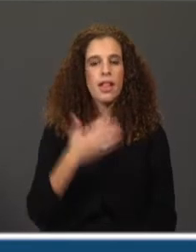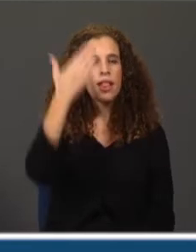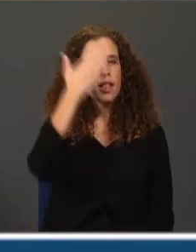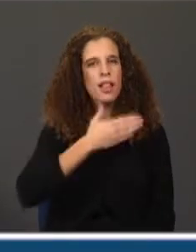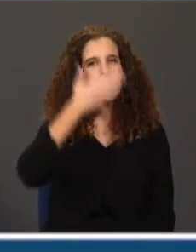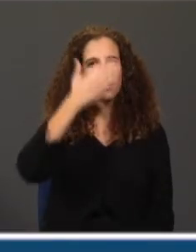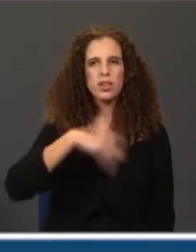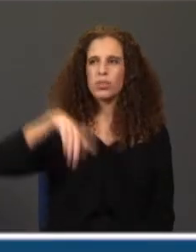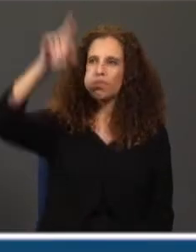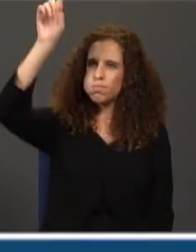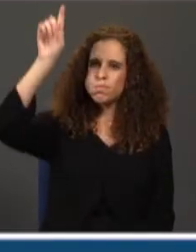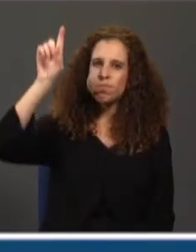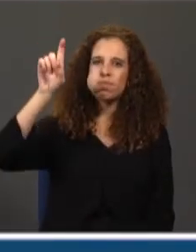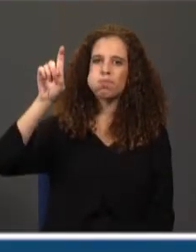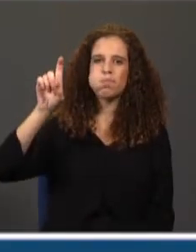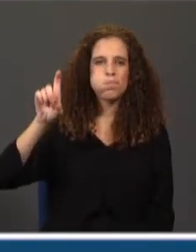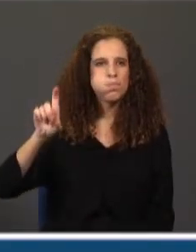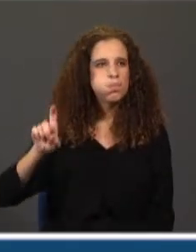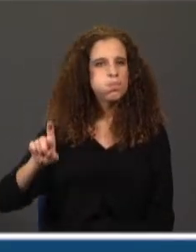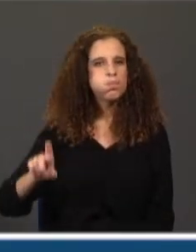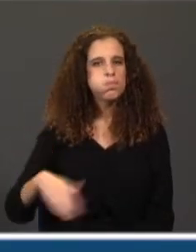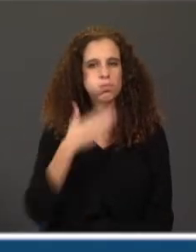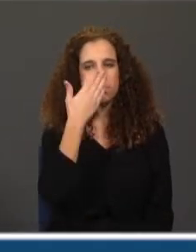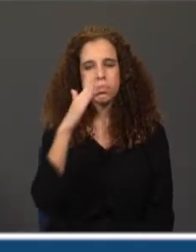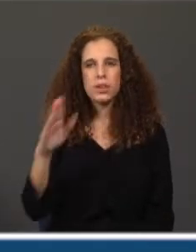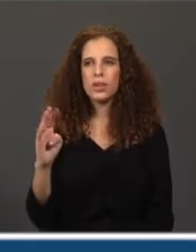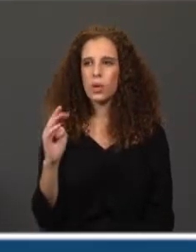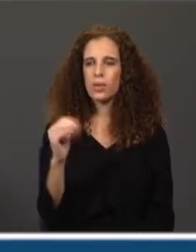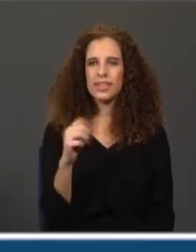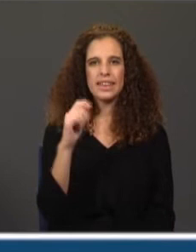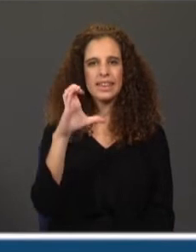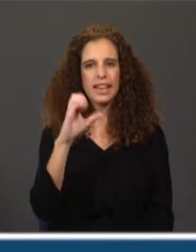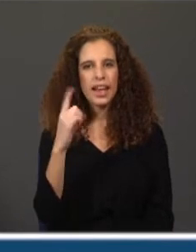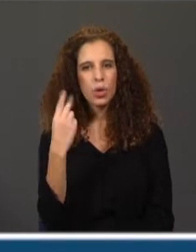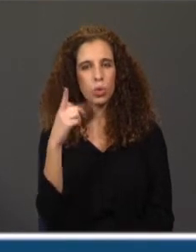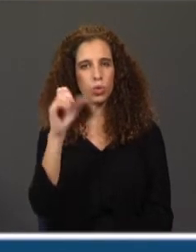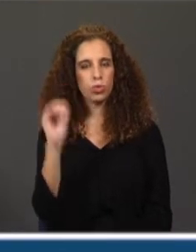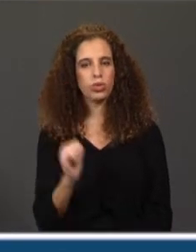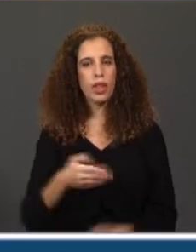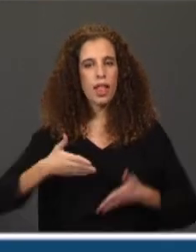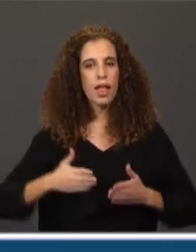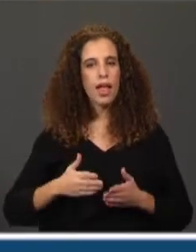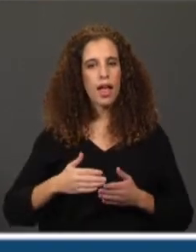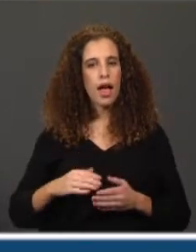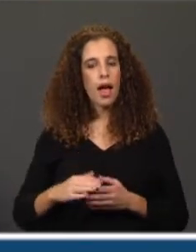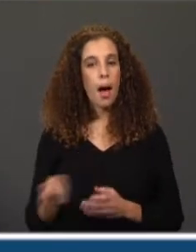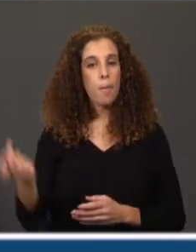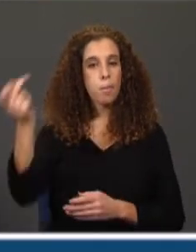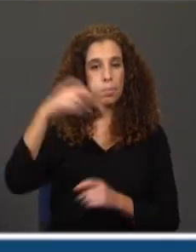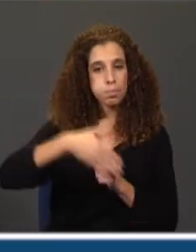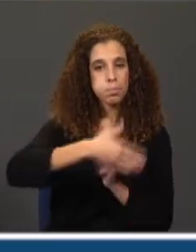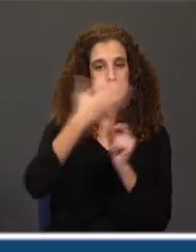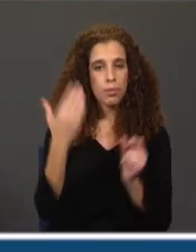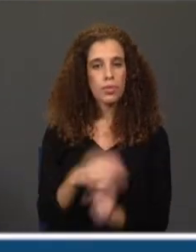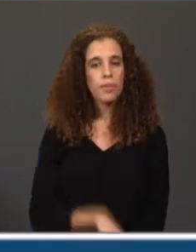Dias cumpridíssimos, desses que demoravam séculos a nascer. Olha a hipérbola, o exagero da realidade aqui. O meu padrinho dava-me dinheiro por dentes de leite.